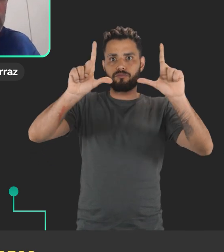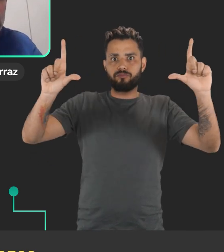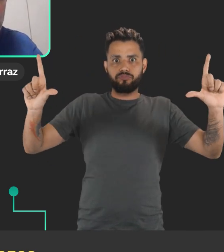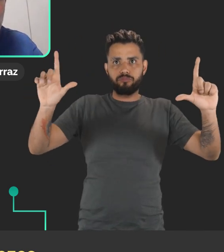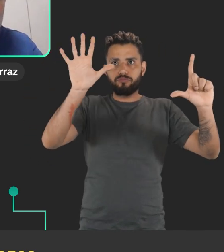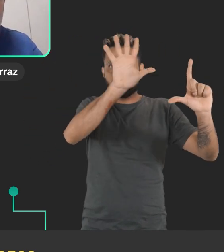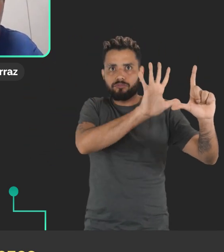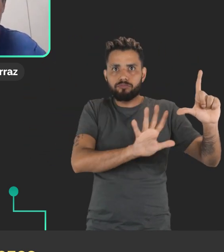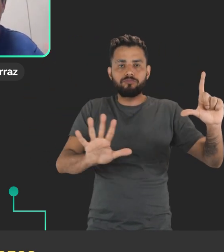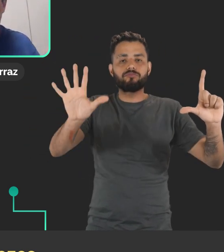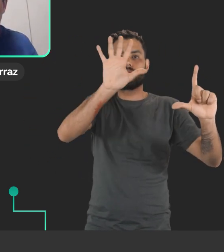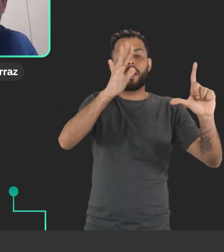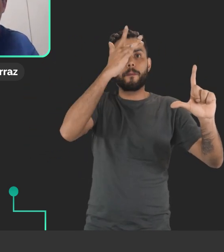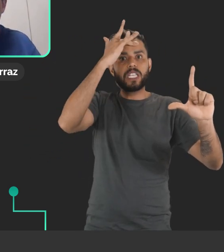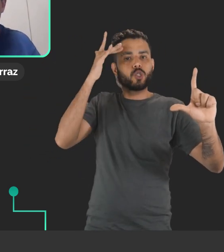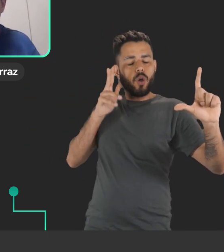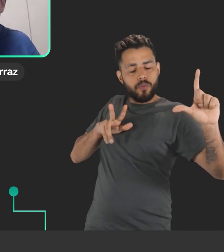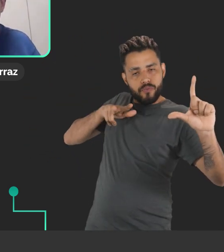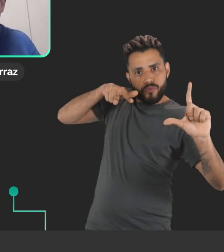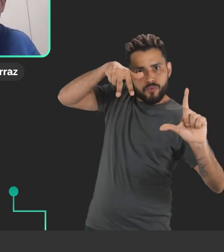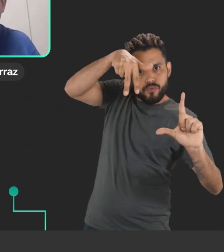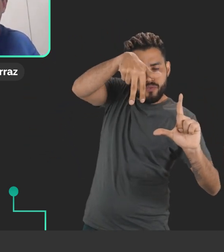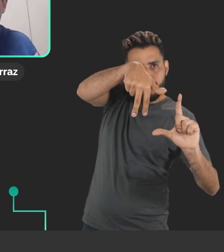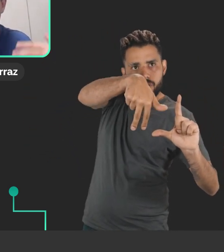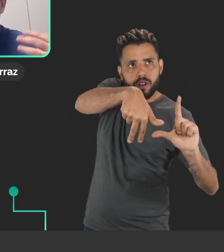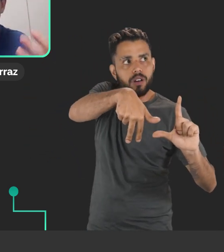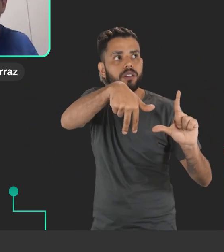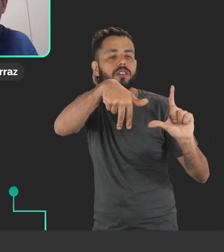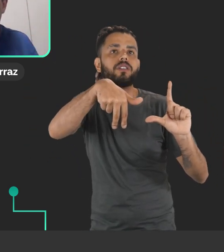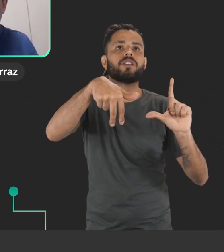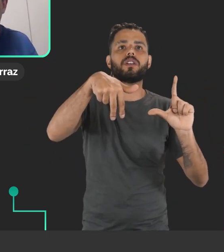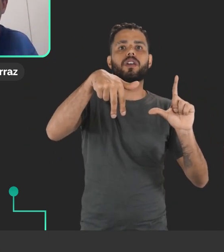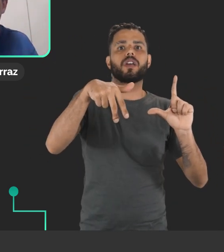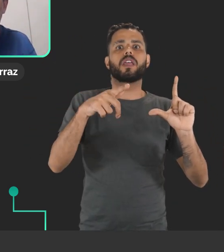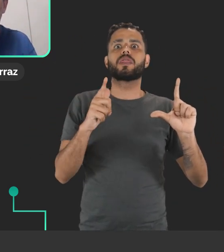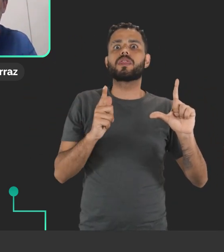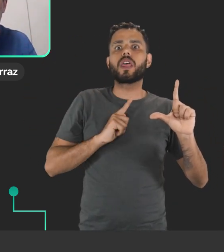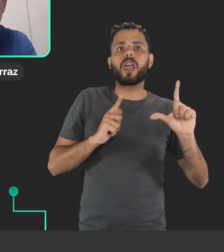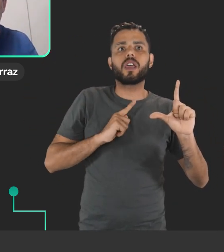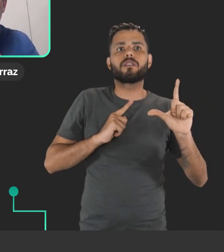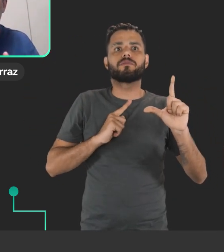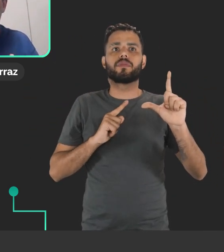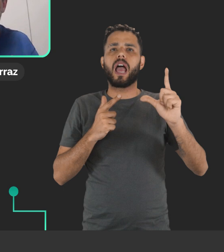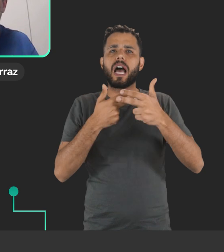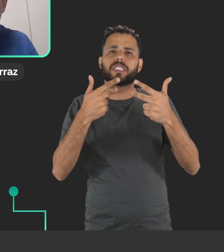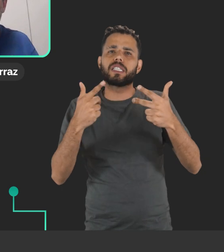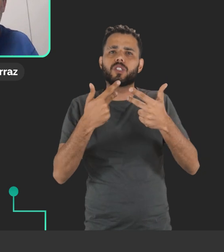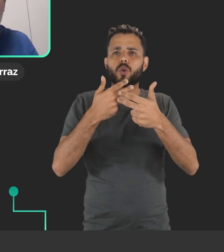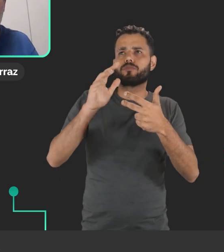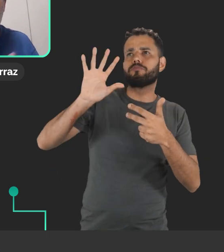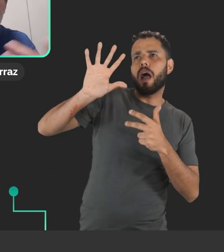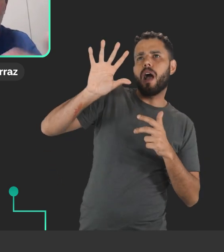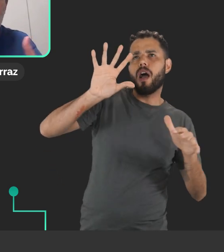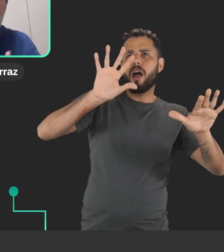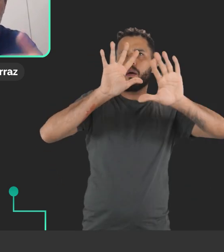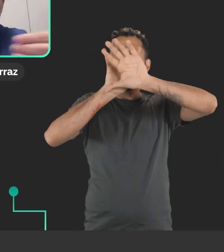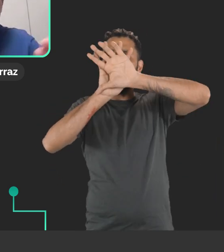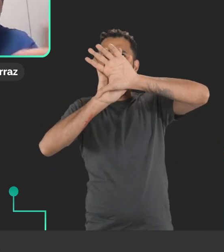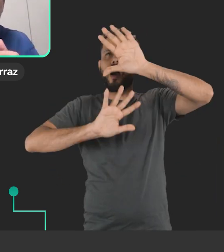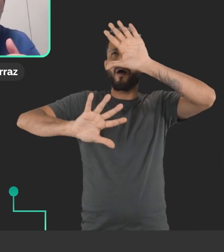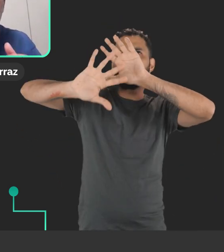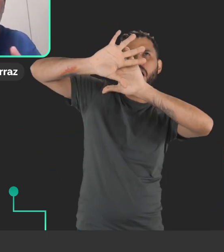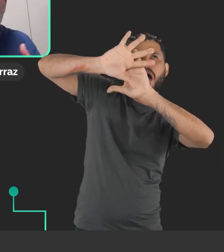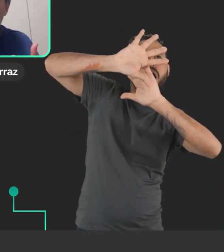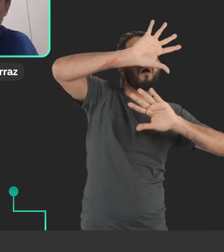você tem um cenário imersivo que a pessoa vai entrar num ambiente virtual e aí você tem uma série de itens que se